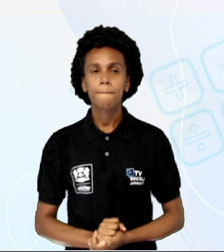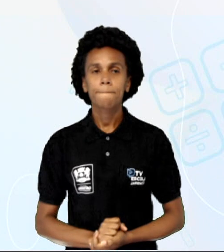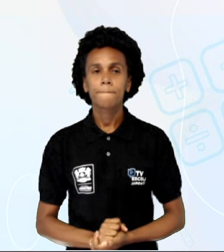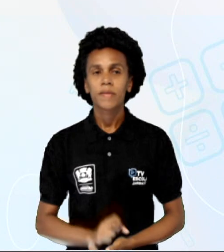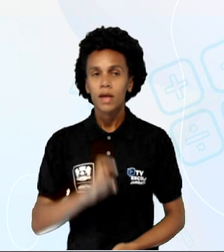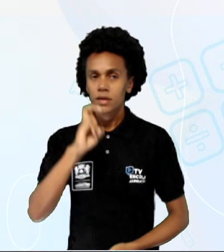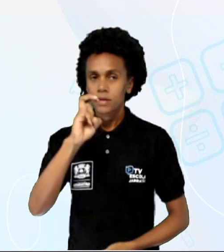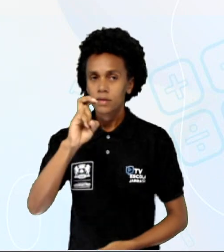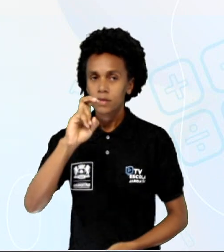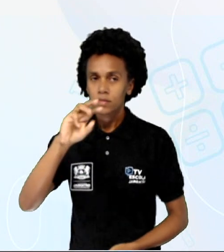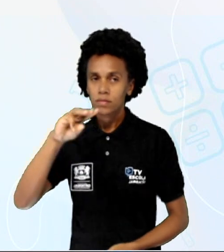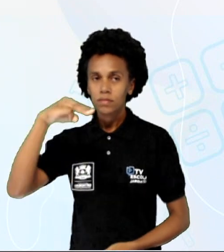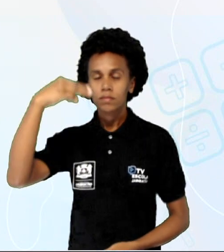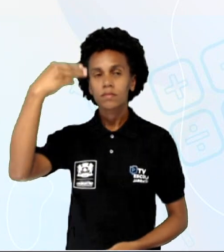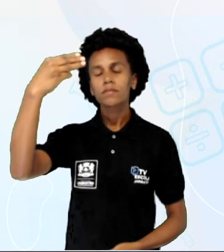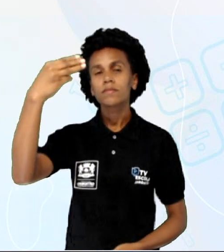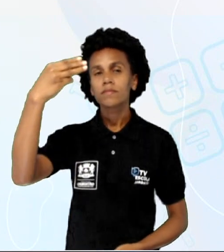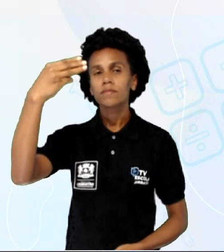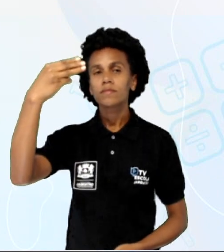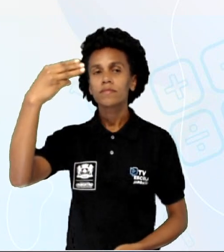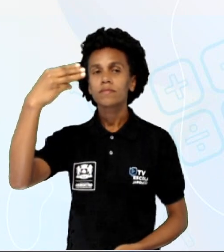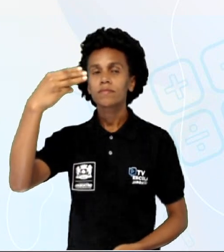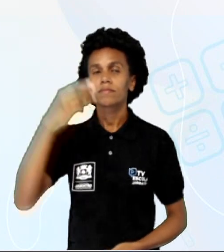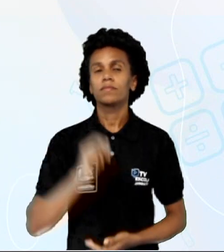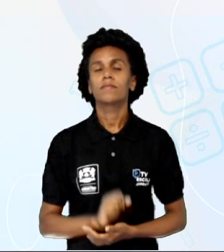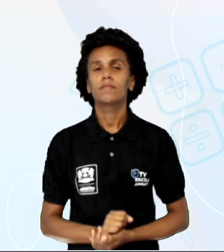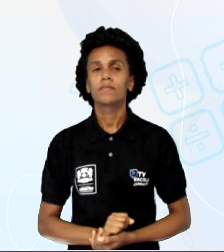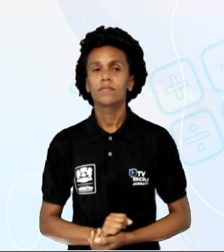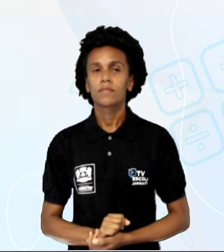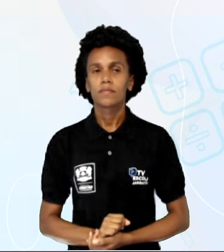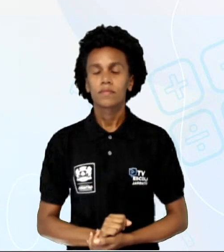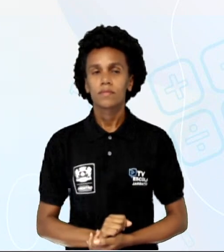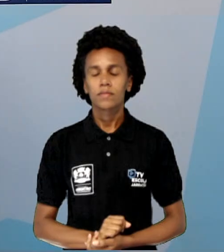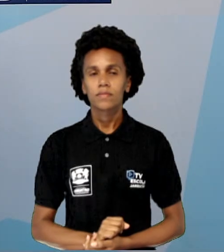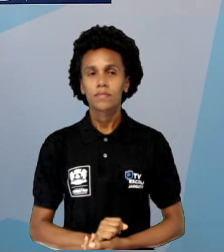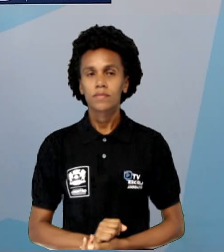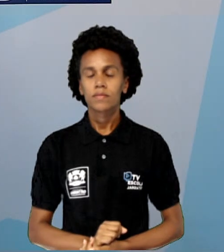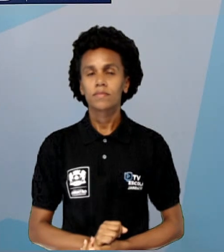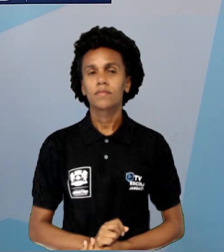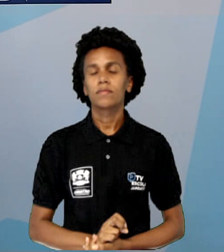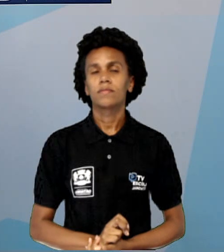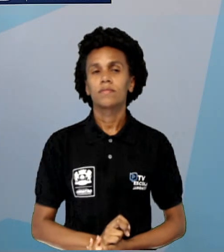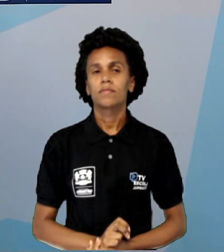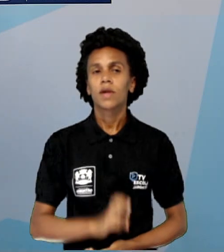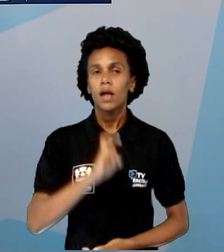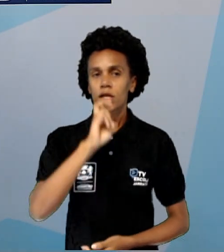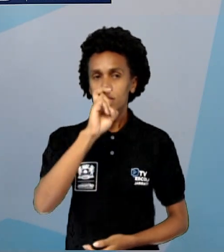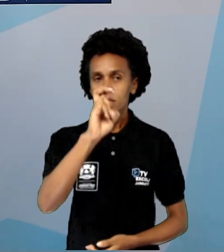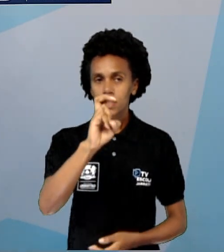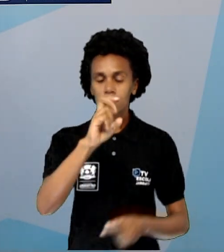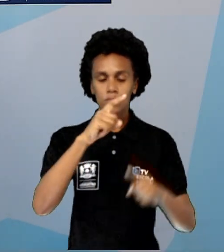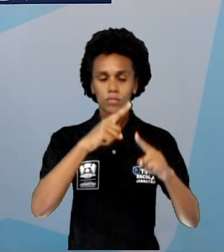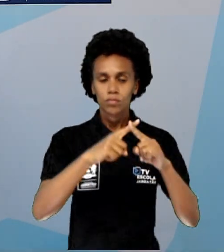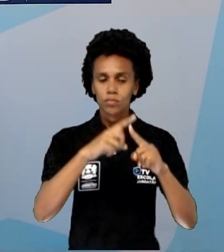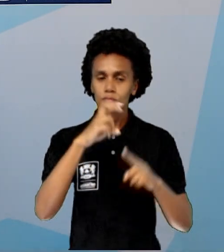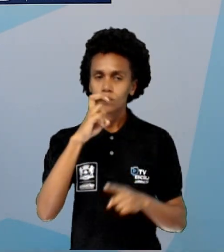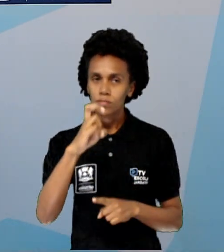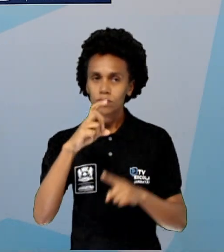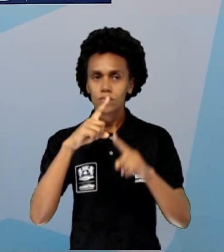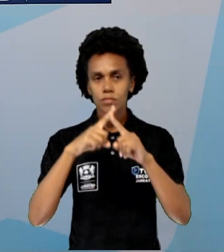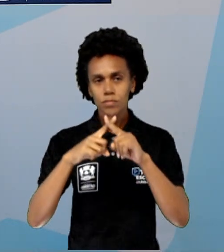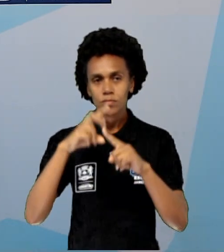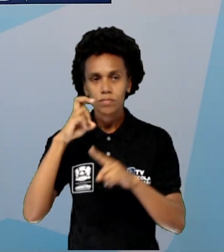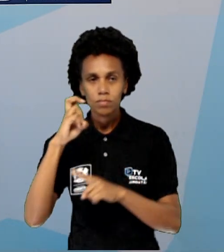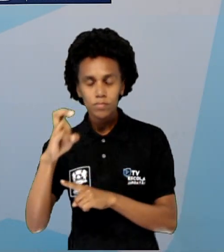5 elevado a 3, a gente vai ter 5 vezes, perdão, 3 vezes o número 5 sendo multiplicado. 5 vezes 5